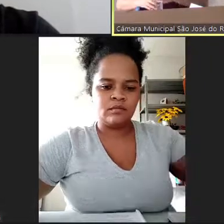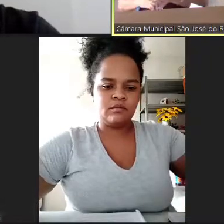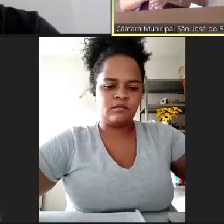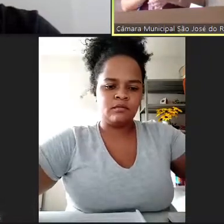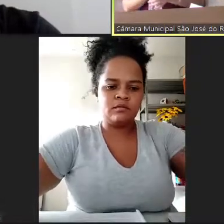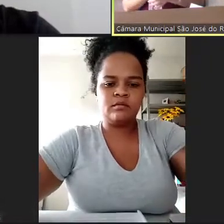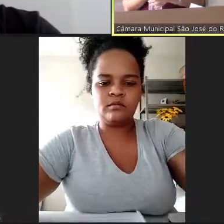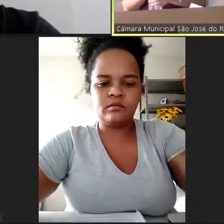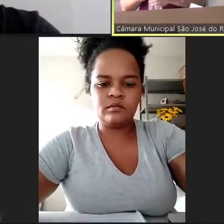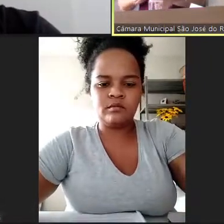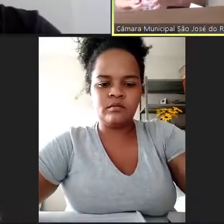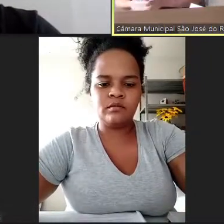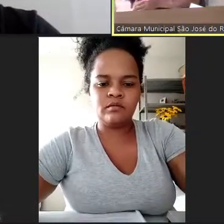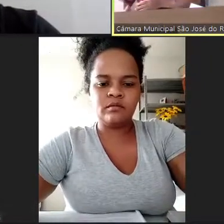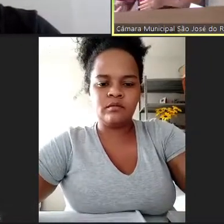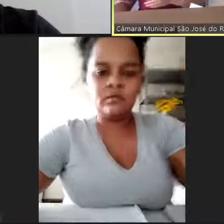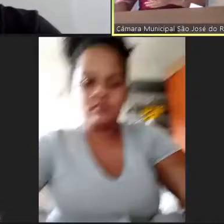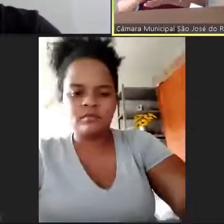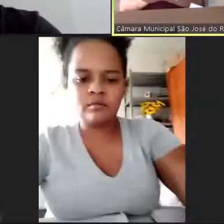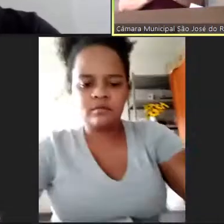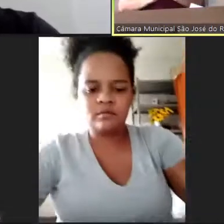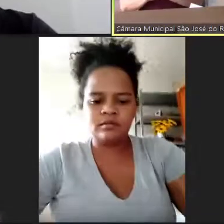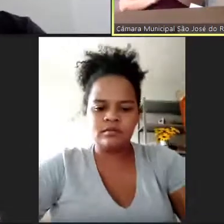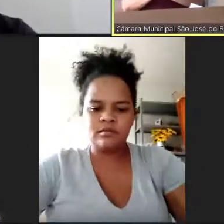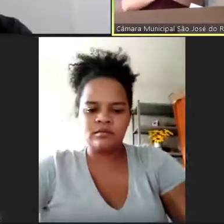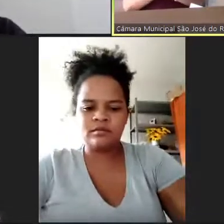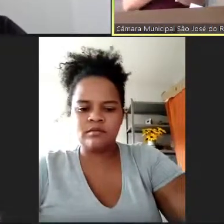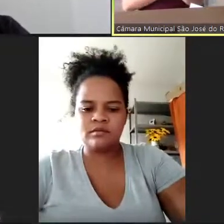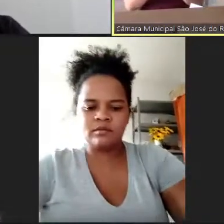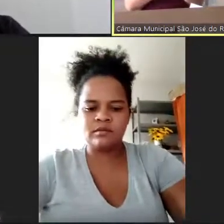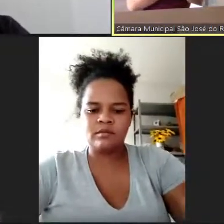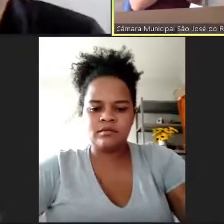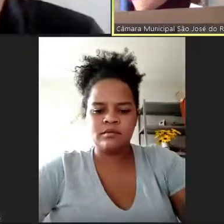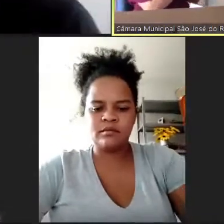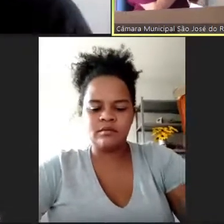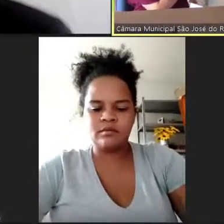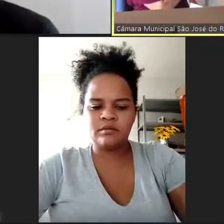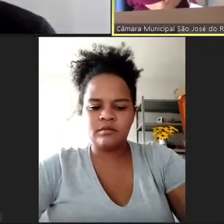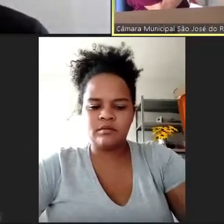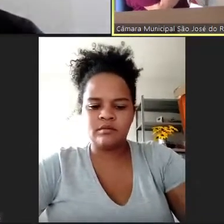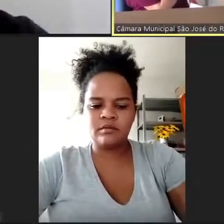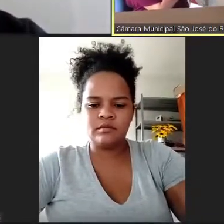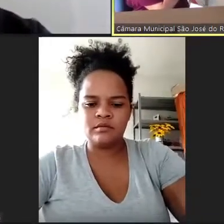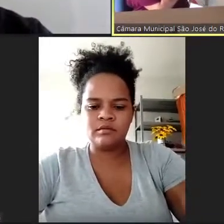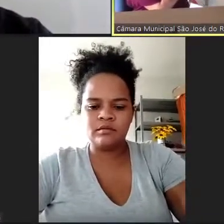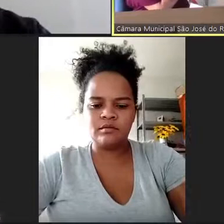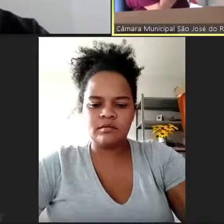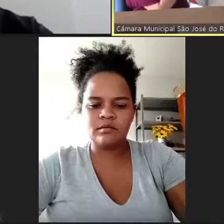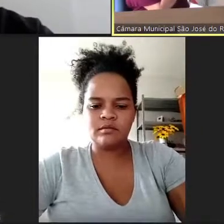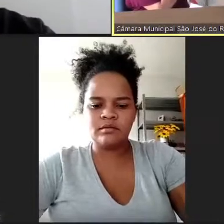trouxe até uma planilha aqui da Caixa, inclusive, que ela fala em construção de uma quadra